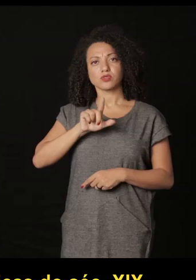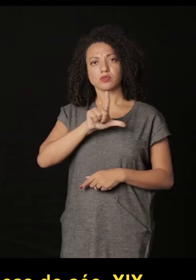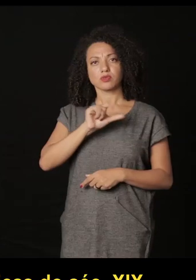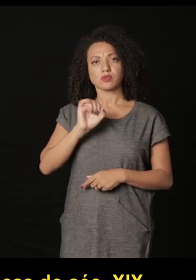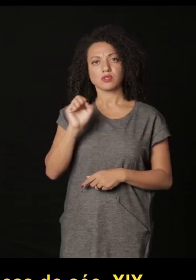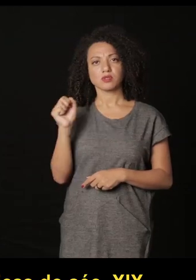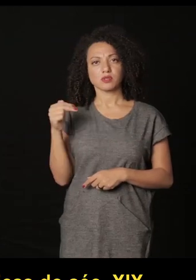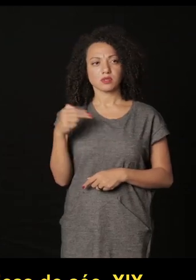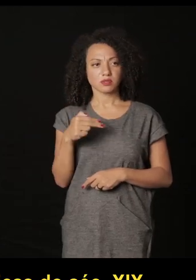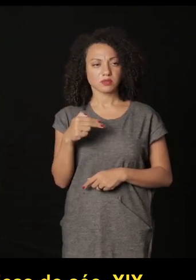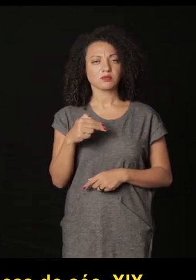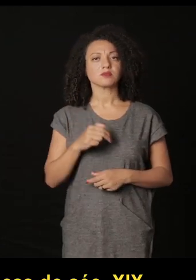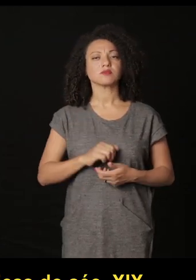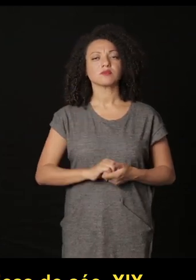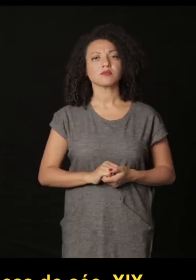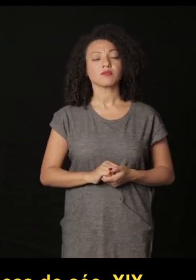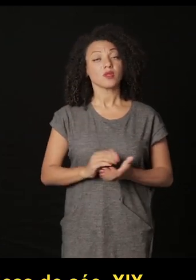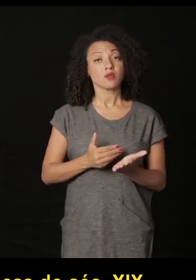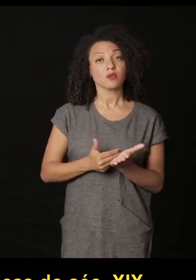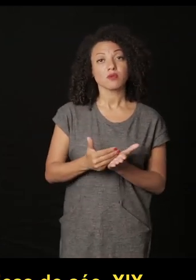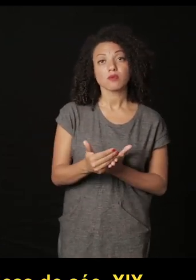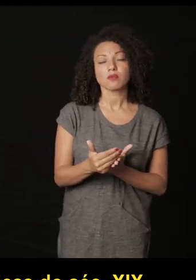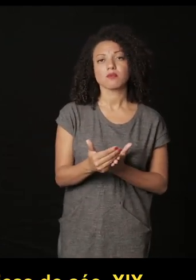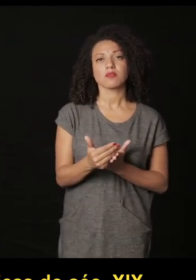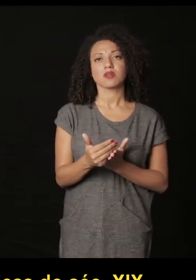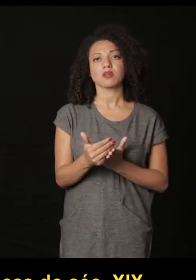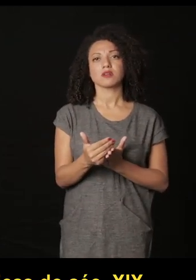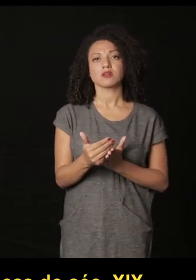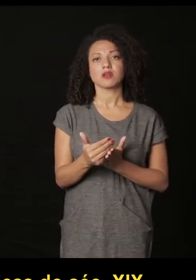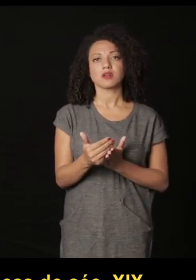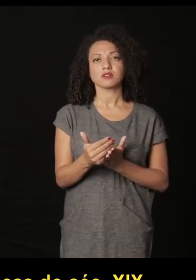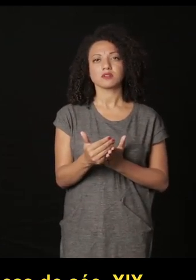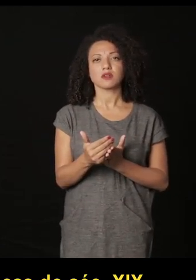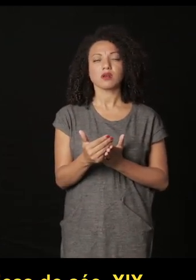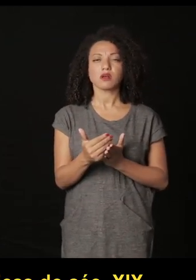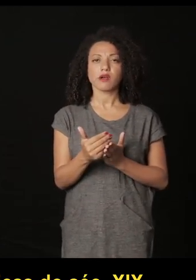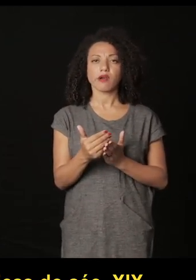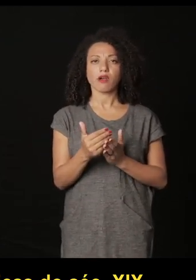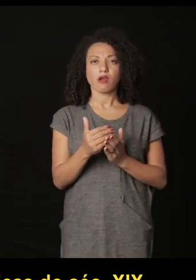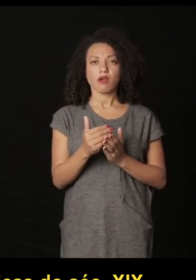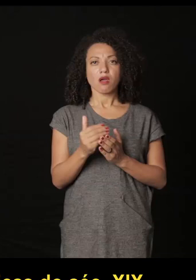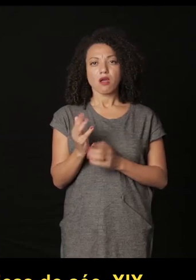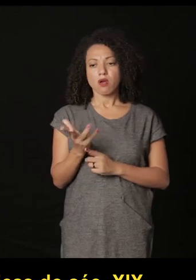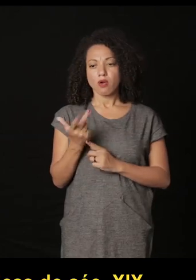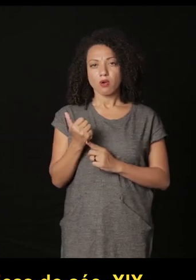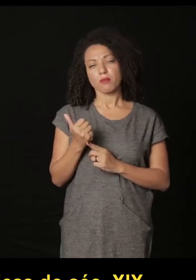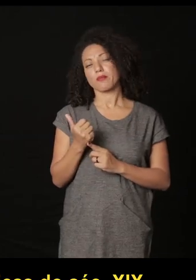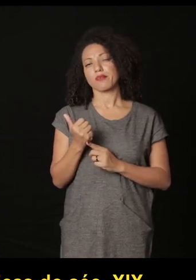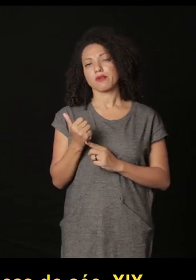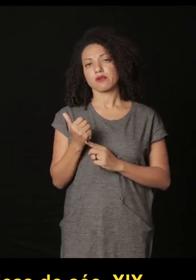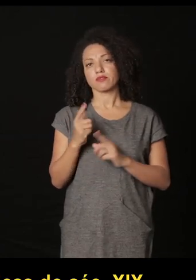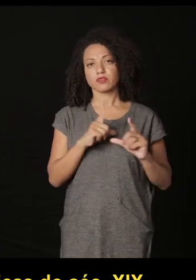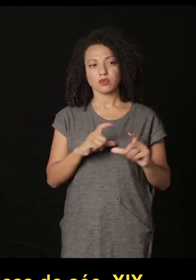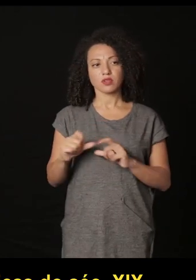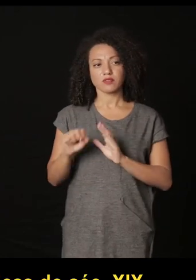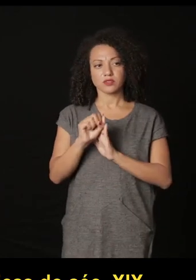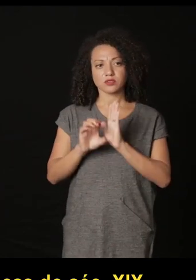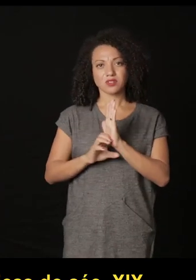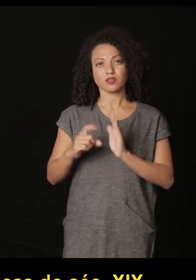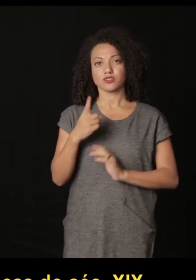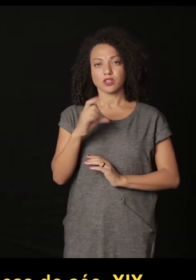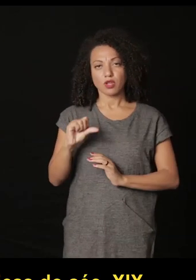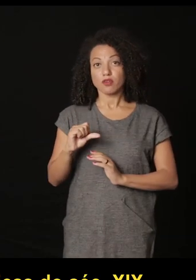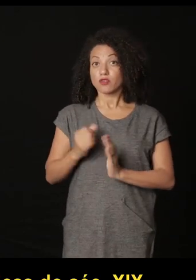descatalogizar obras de fotógrafos do XIX século como Maxime Ducan